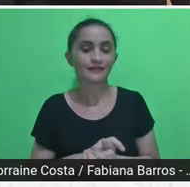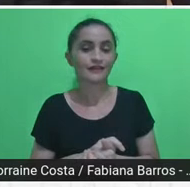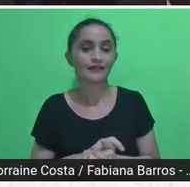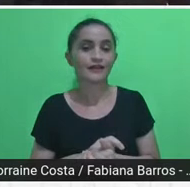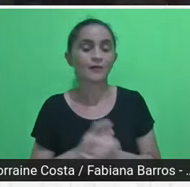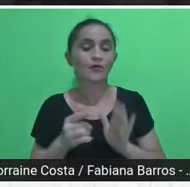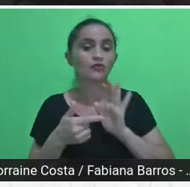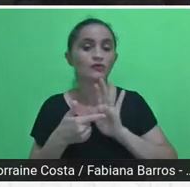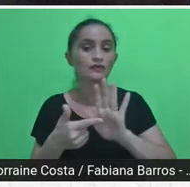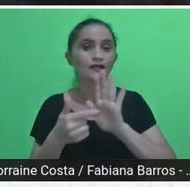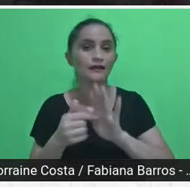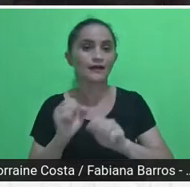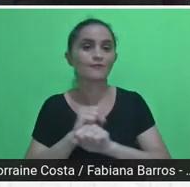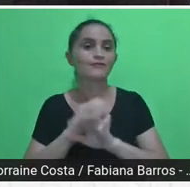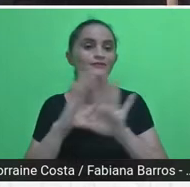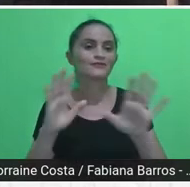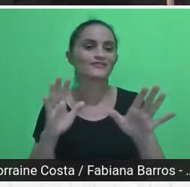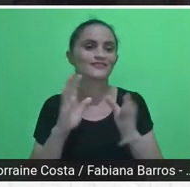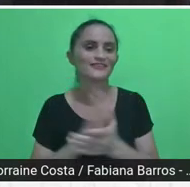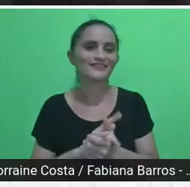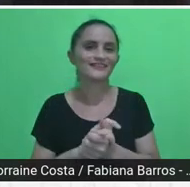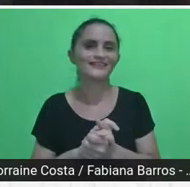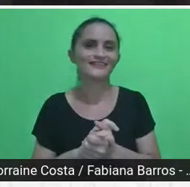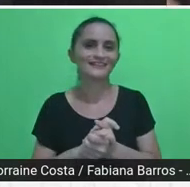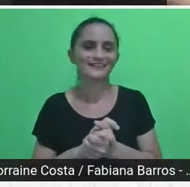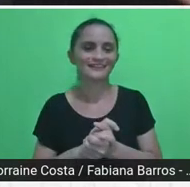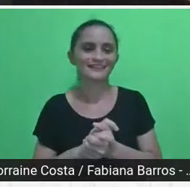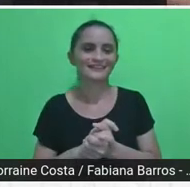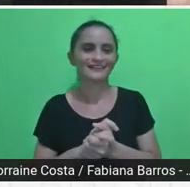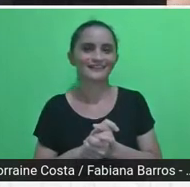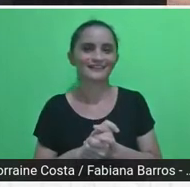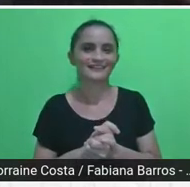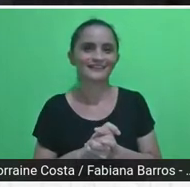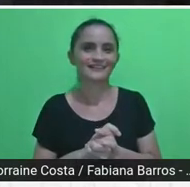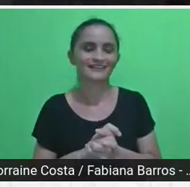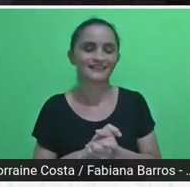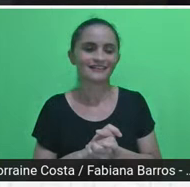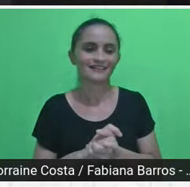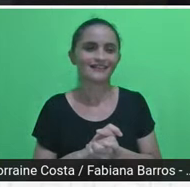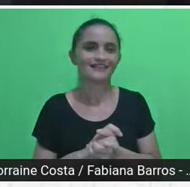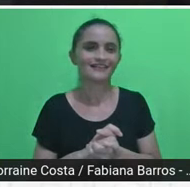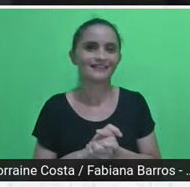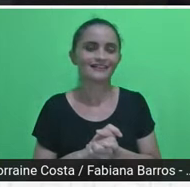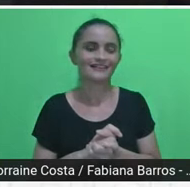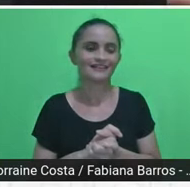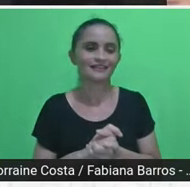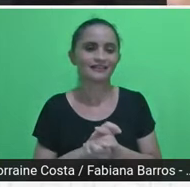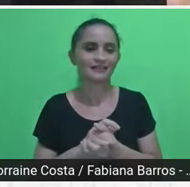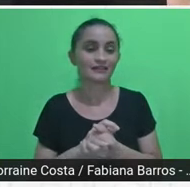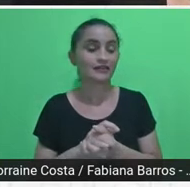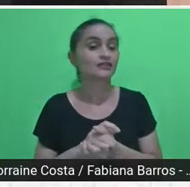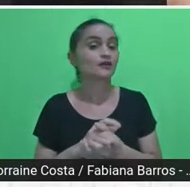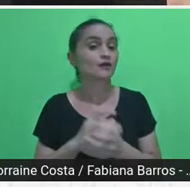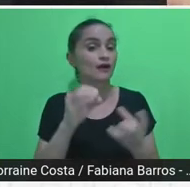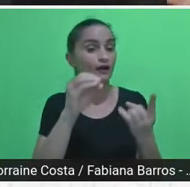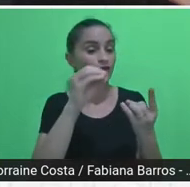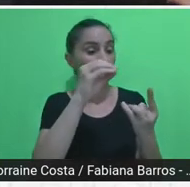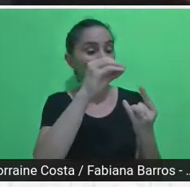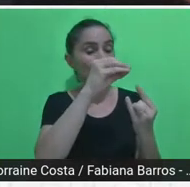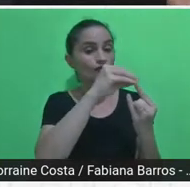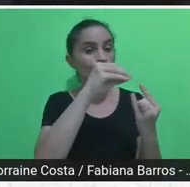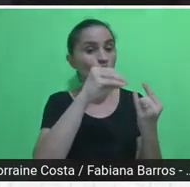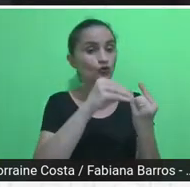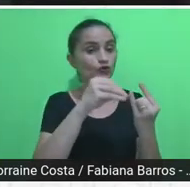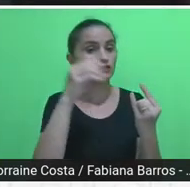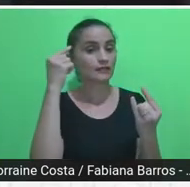enfim, deixa fazer um paralelo meio estranho aqui, mas do mesmo modo que a Fiocruz está pensando na